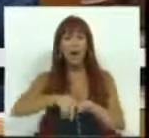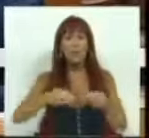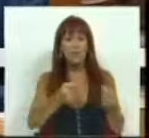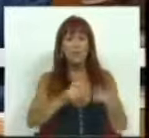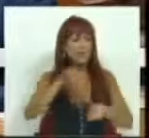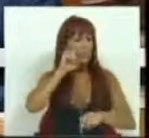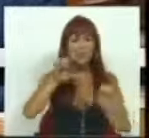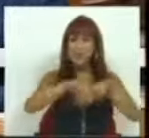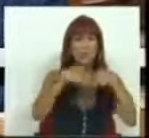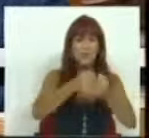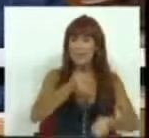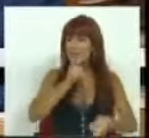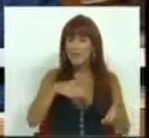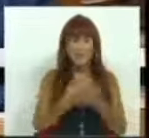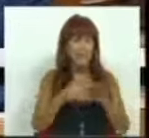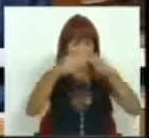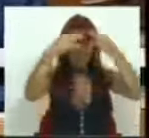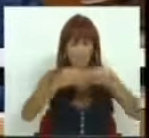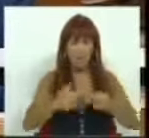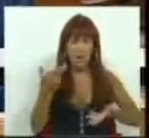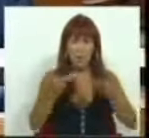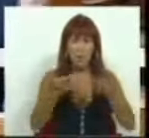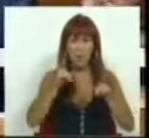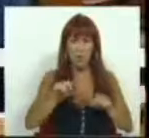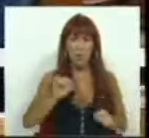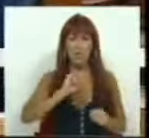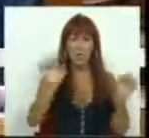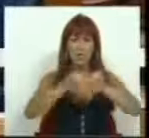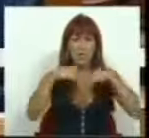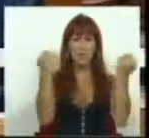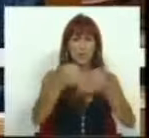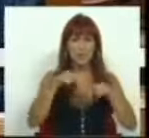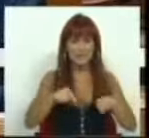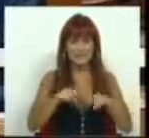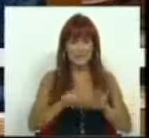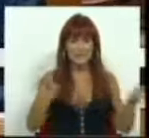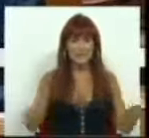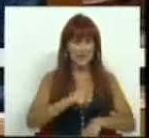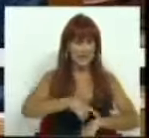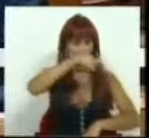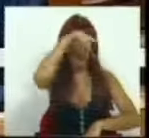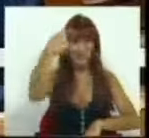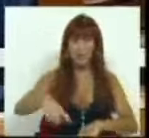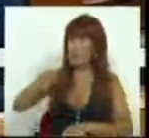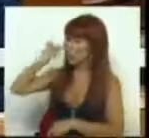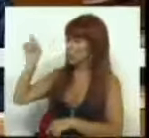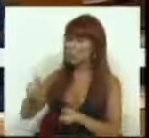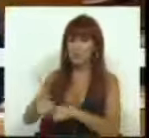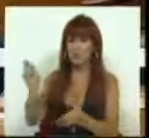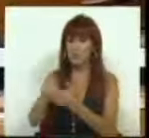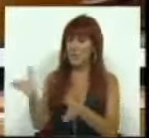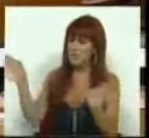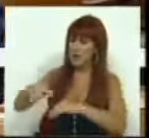de proteção social, que é decisivo para manter a dignidade e o equilíbrio na nossa sociedade nestes tempos difíceis. No dia em que se